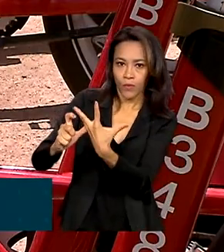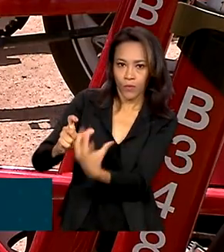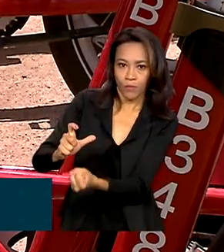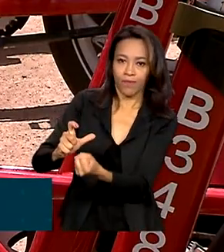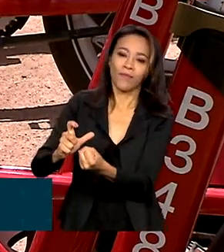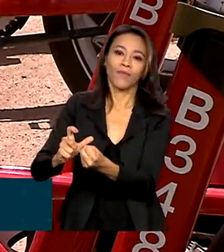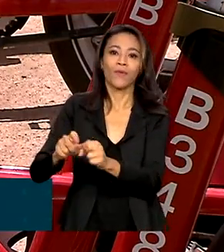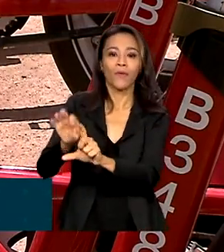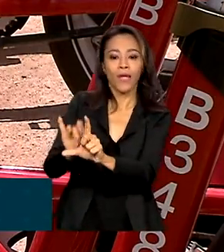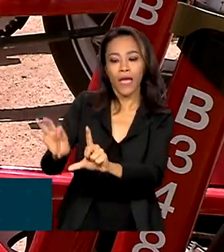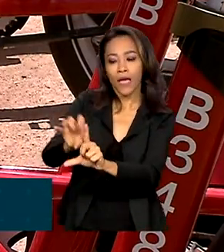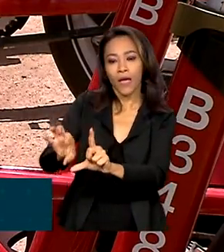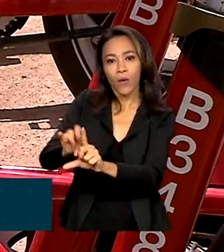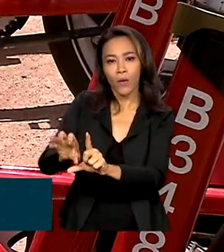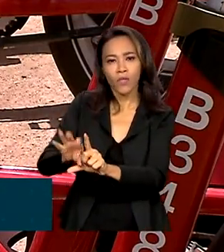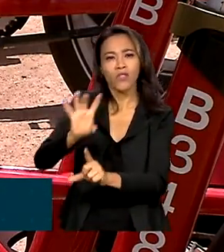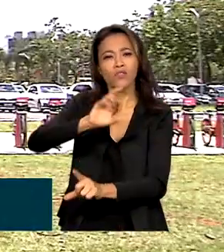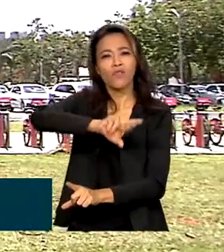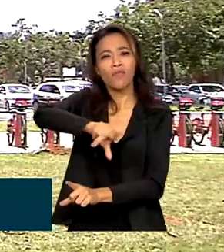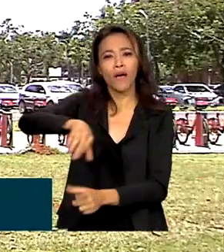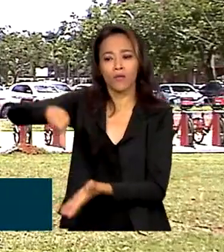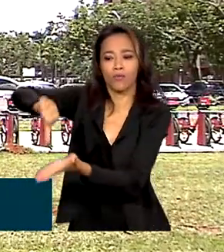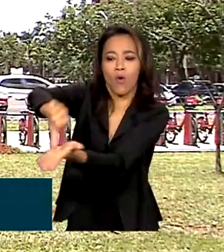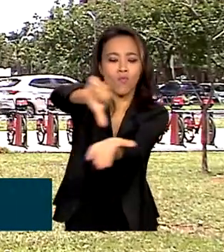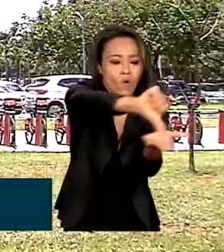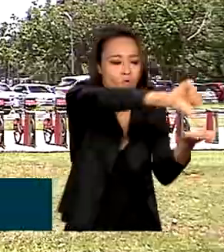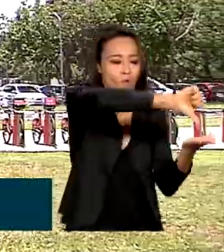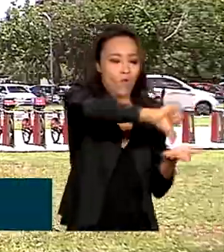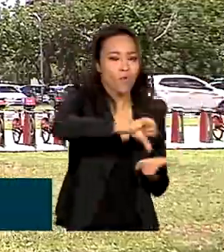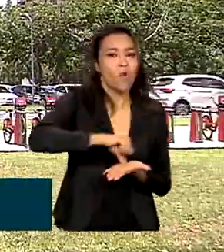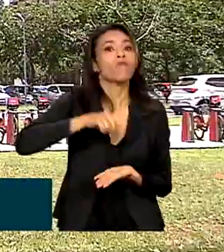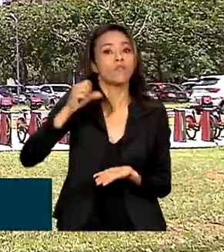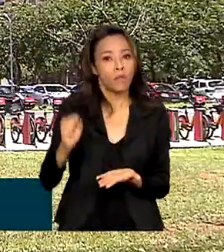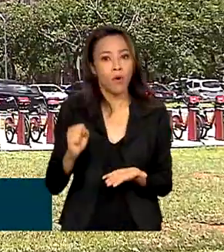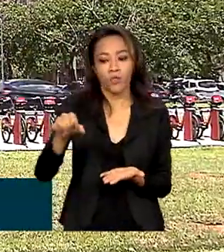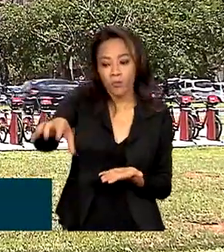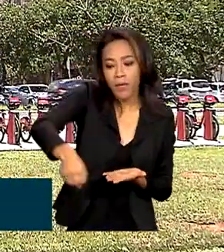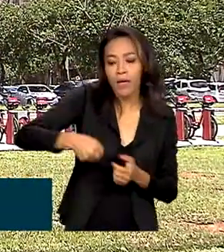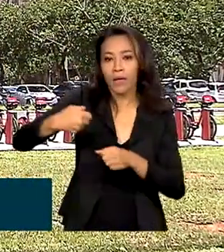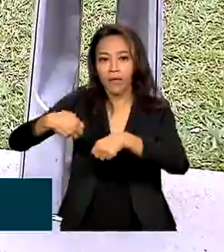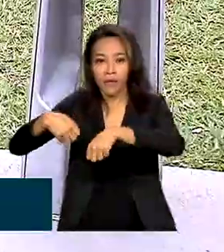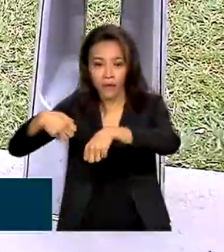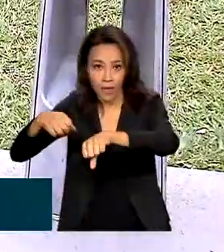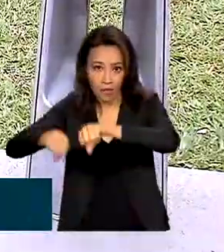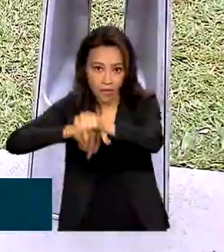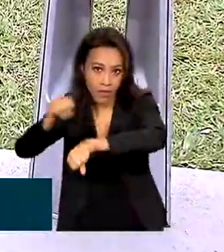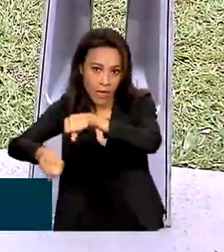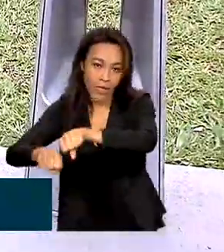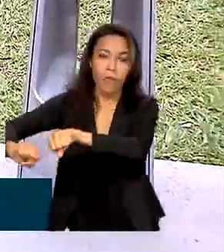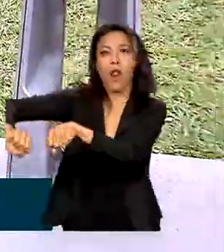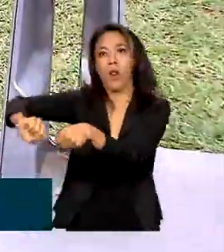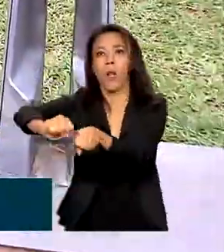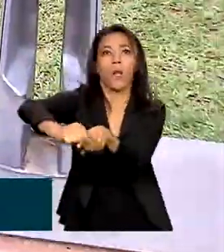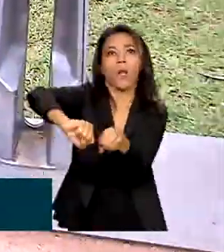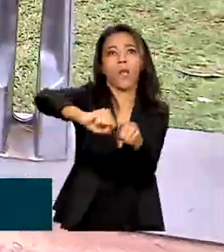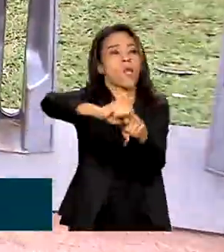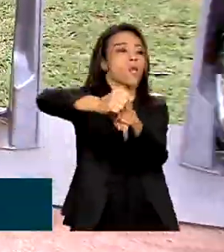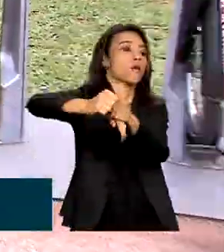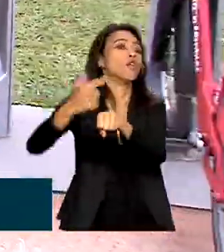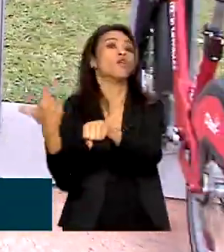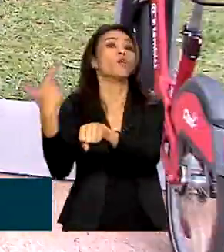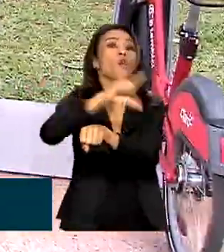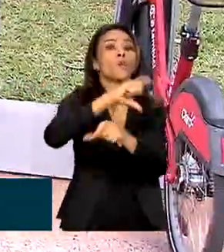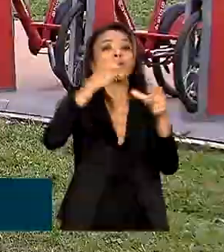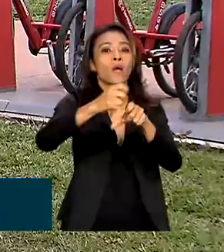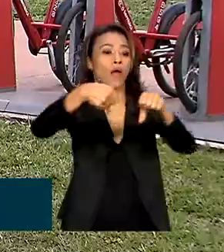vários pontos espalhados pela cidade, você pode retirar a bicicleta em um local, se deslocar e devolver em